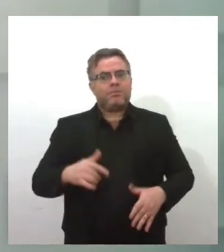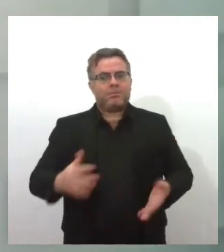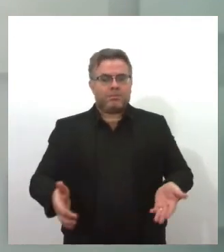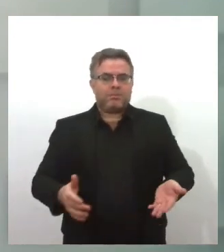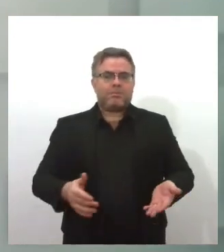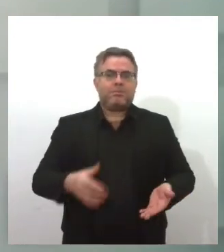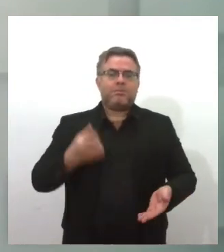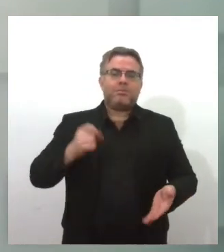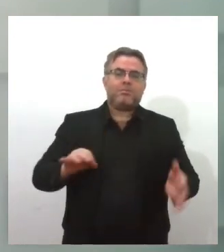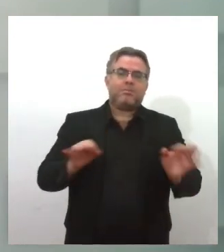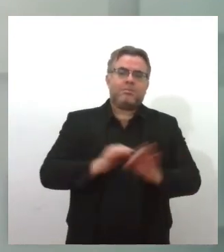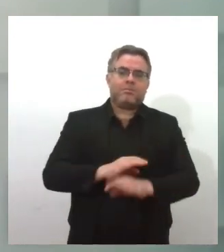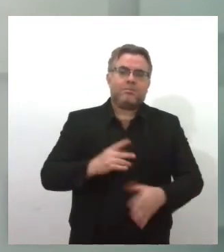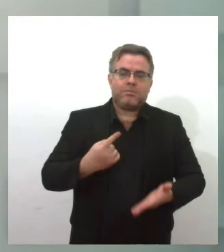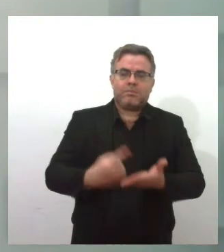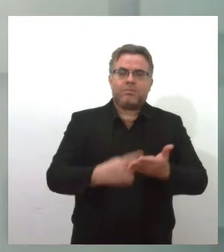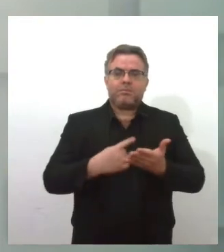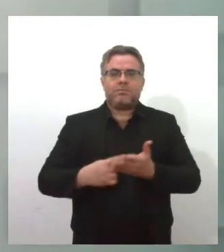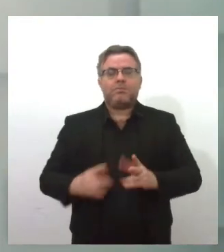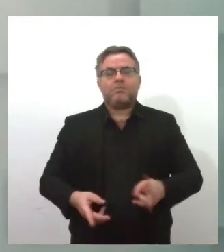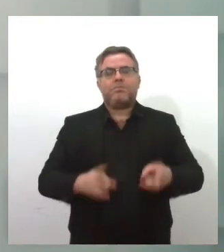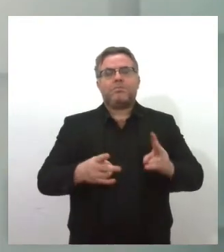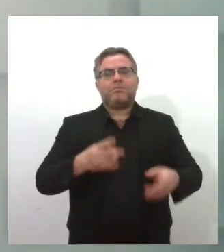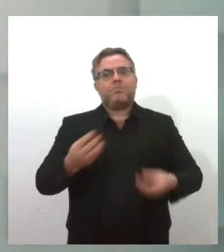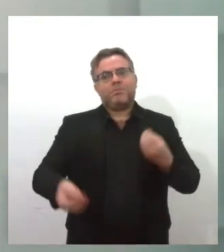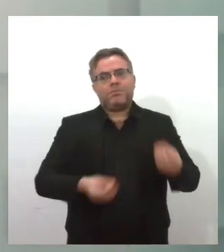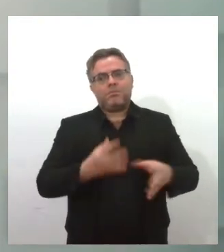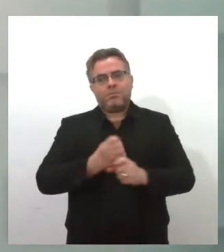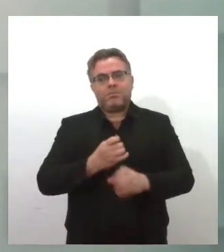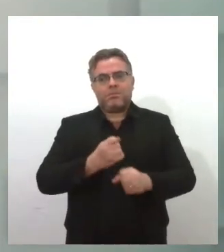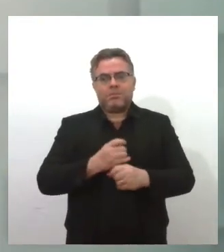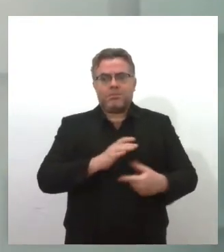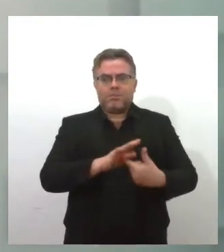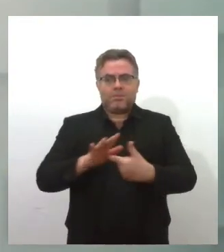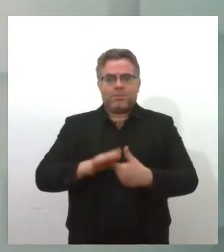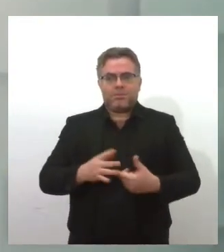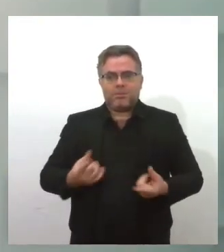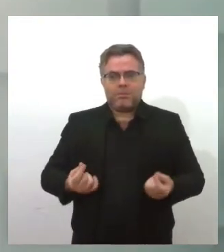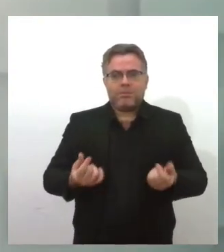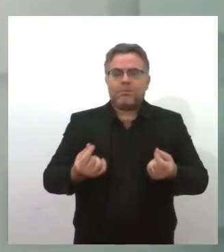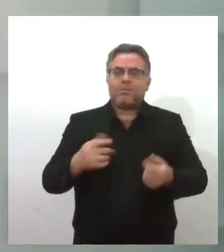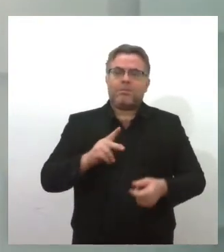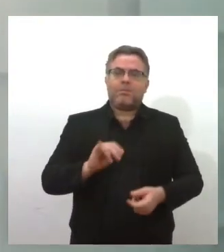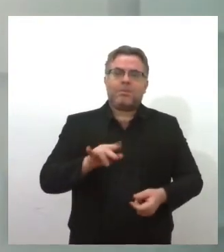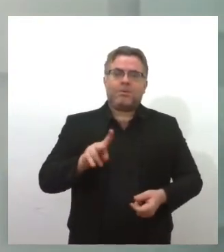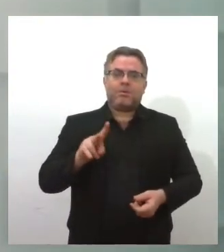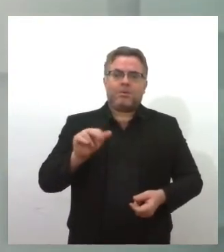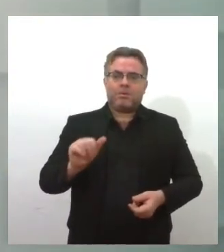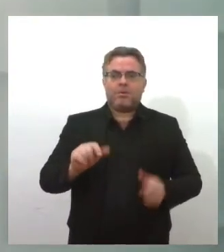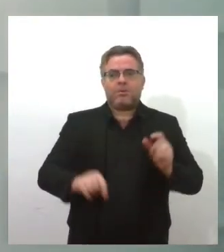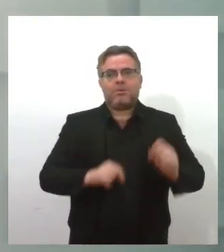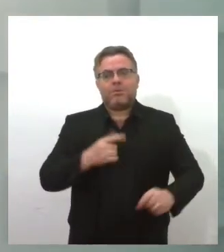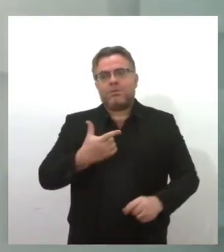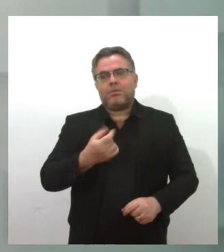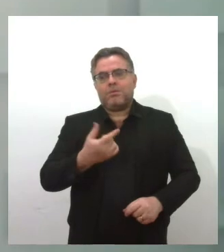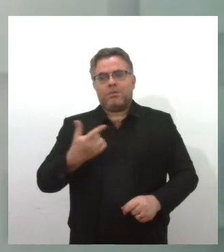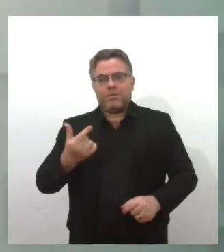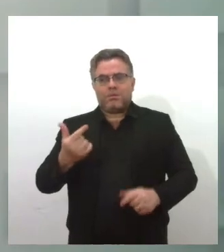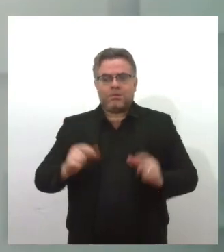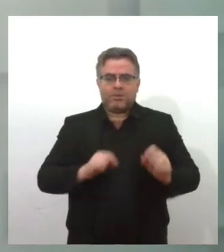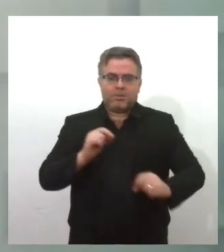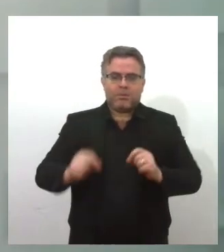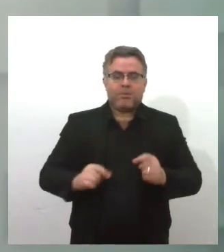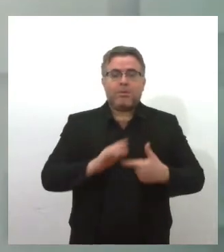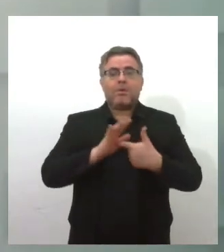vedar a majorização da base de cálculo para a fixação do valor do IPVA para o exercício de 2022. Então, o que é que ele quer